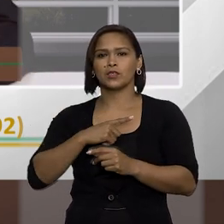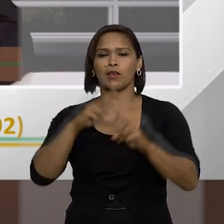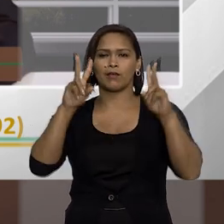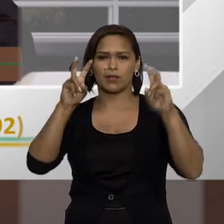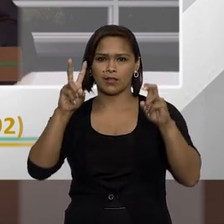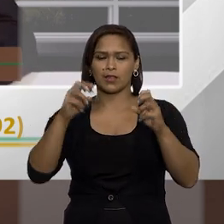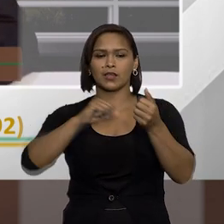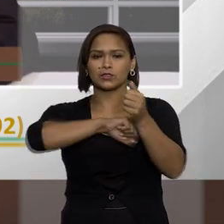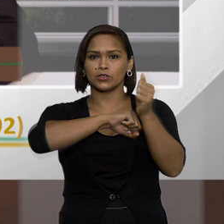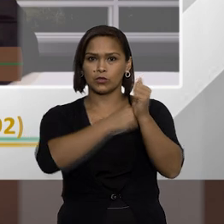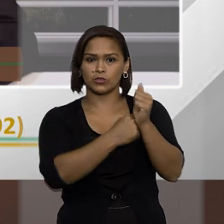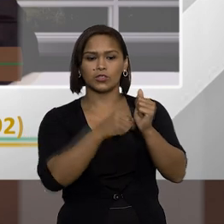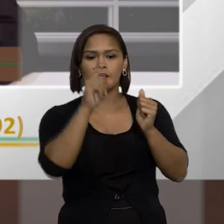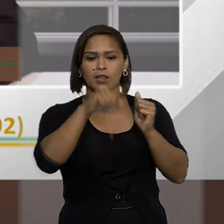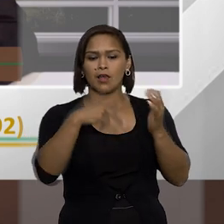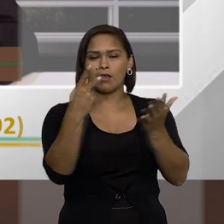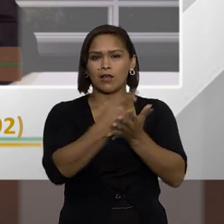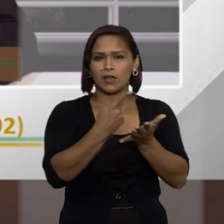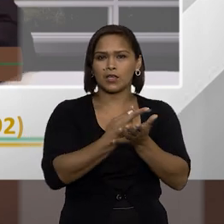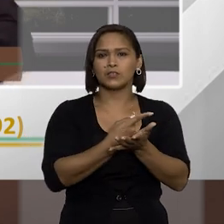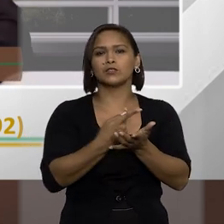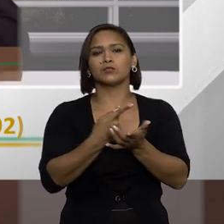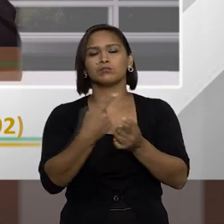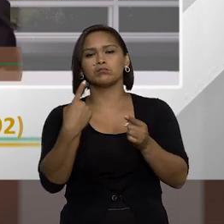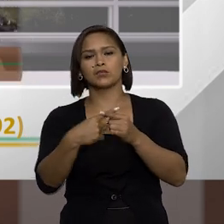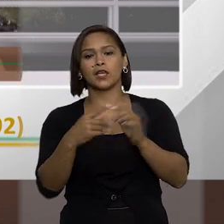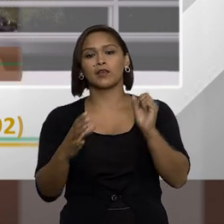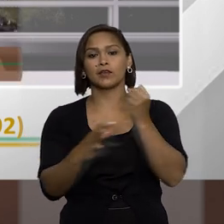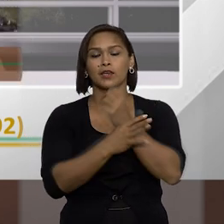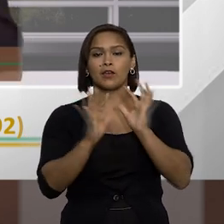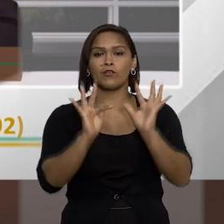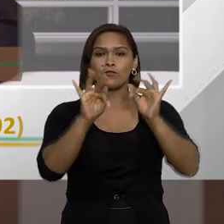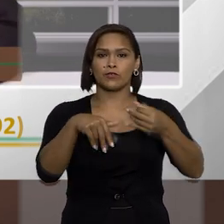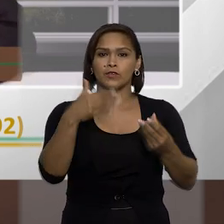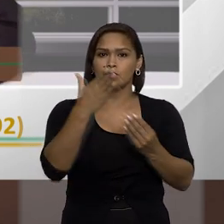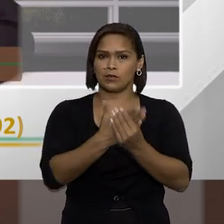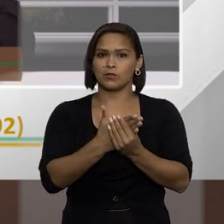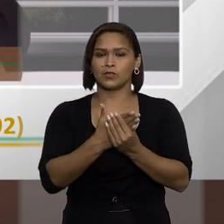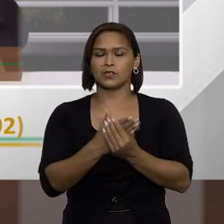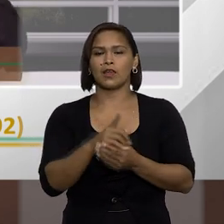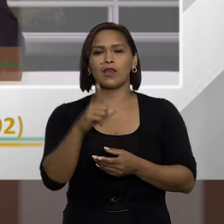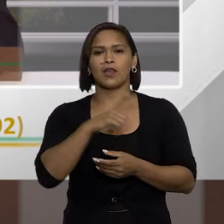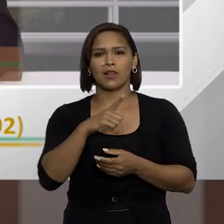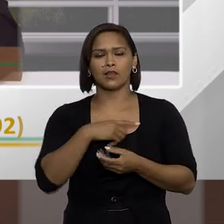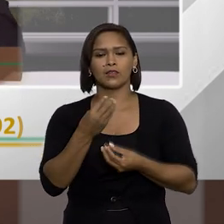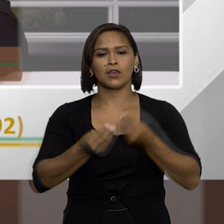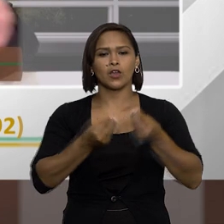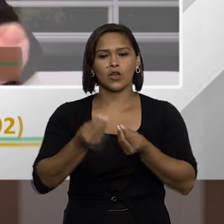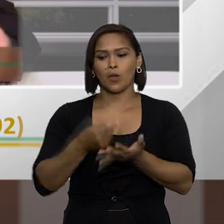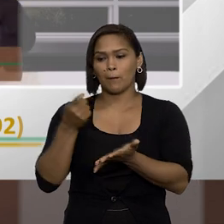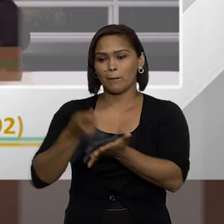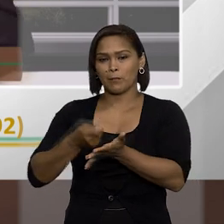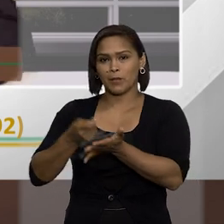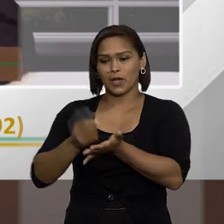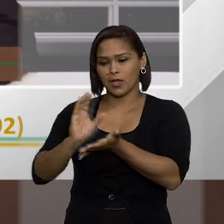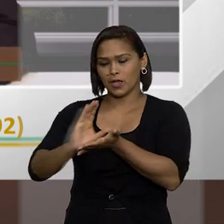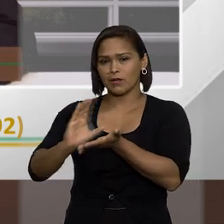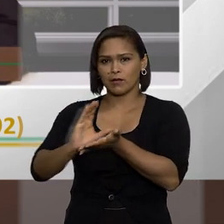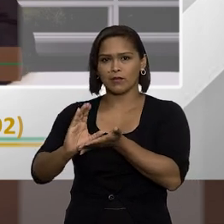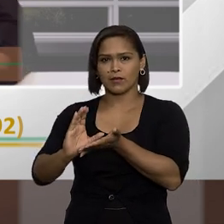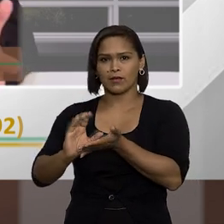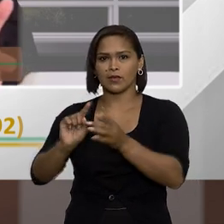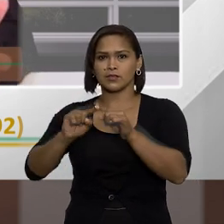congelar entre aspas da pessoa suspeita de improbidade para garantir que ao final do processo ela tenha como arcaico aquelas